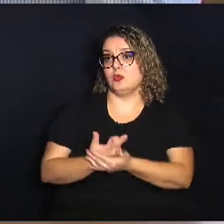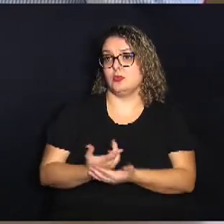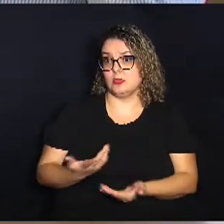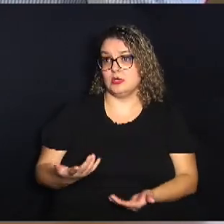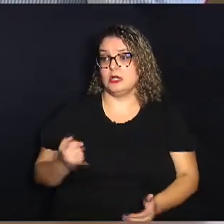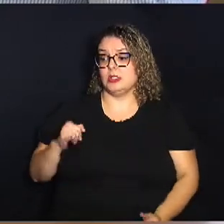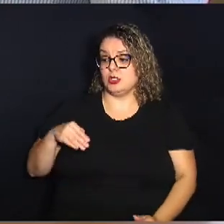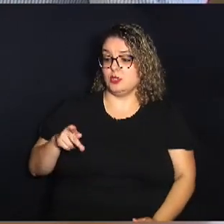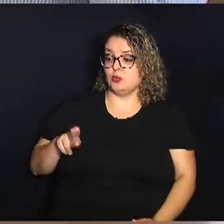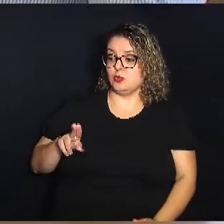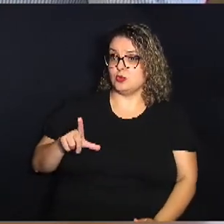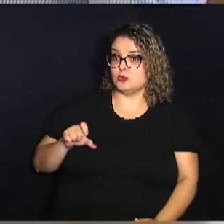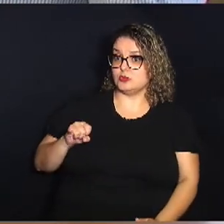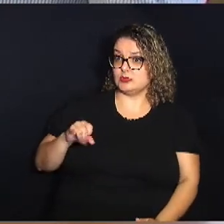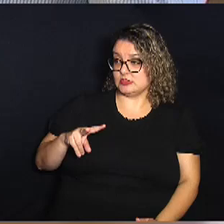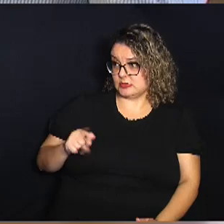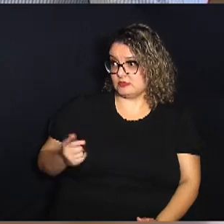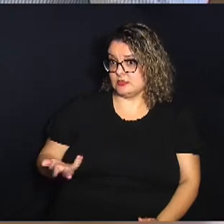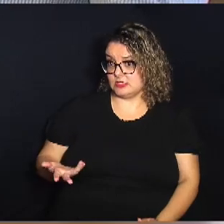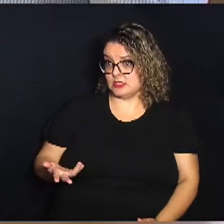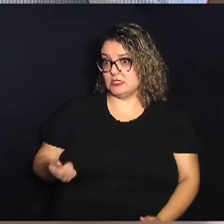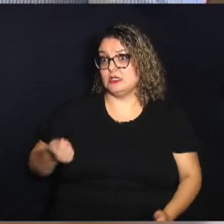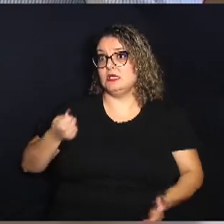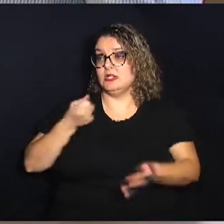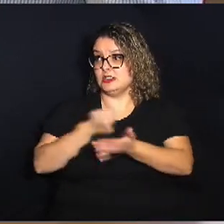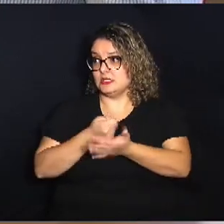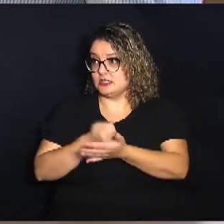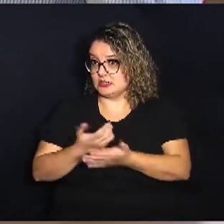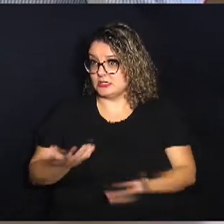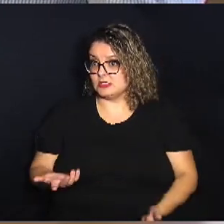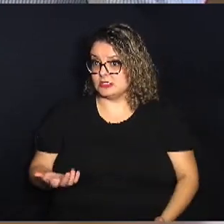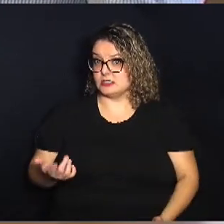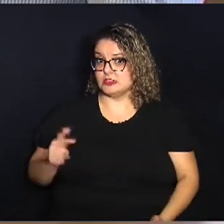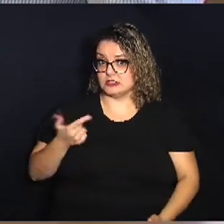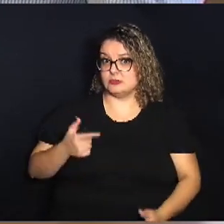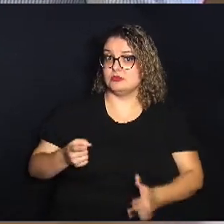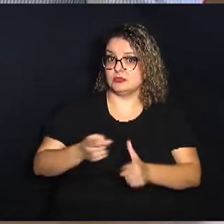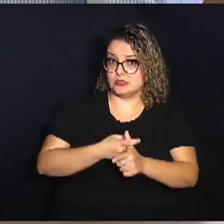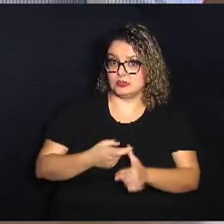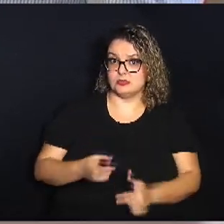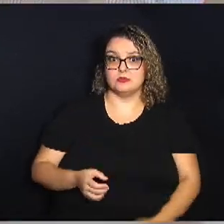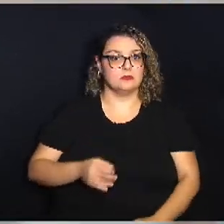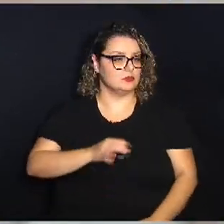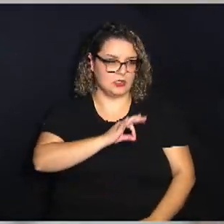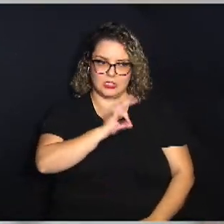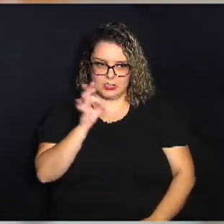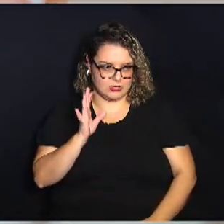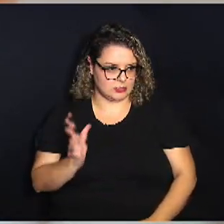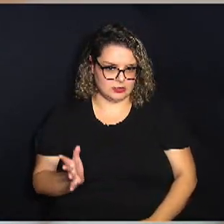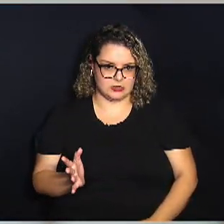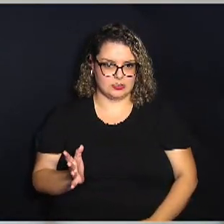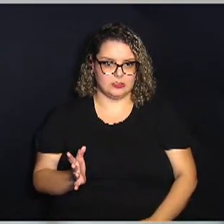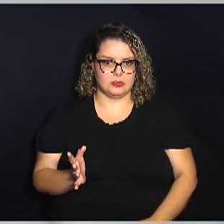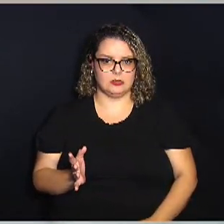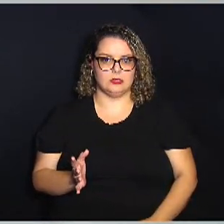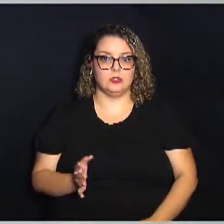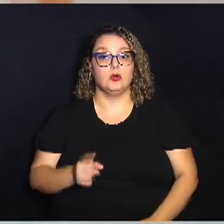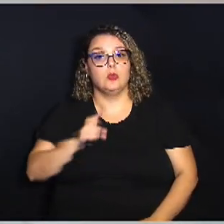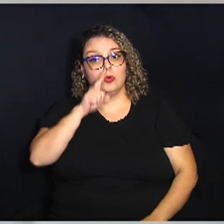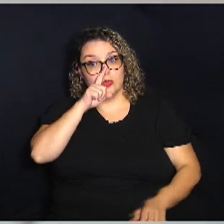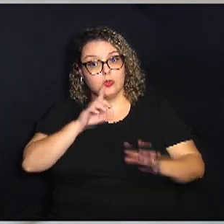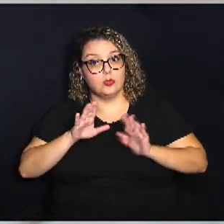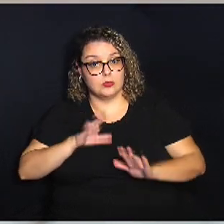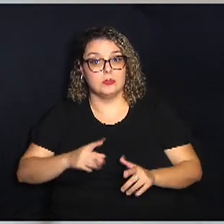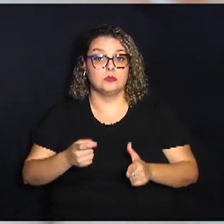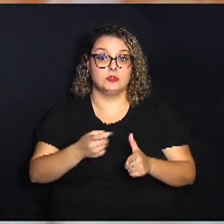impulsivas e também garante que você não cai em dívidas pois é tome muito cuidado com